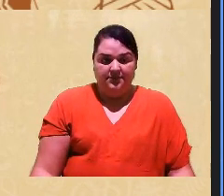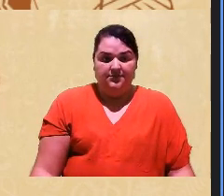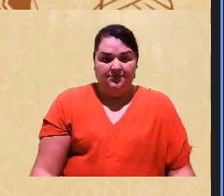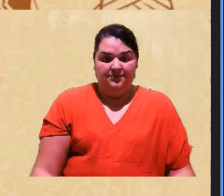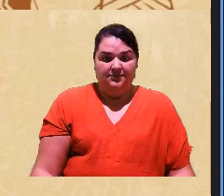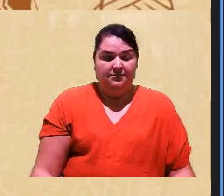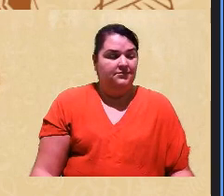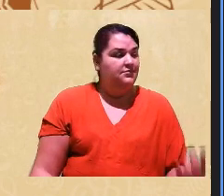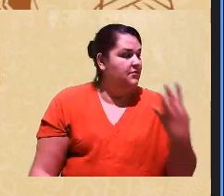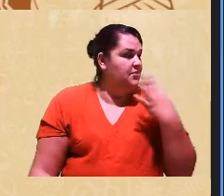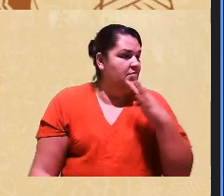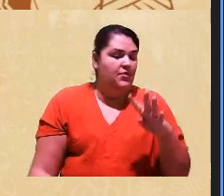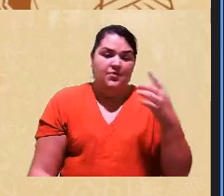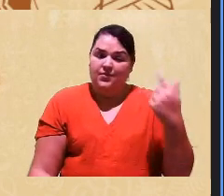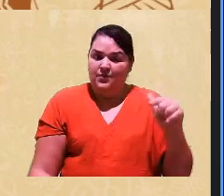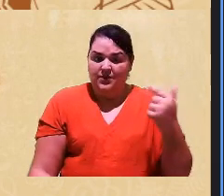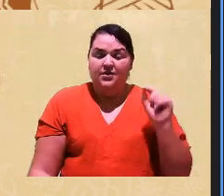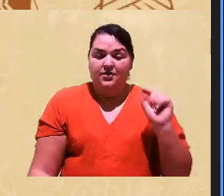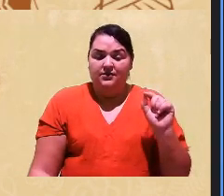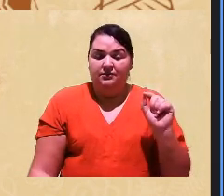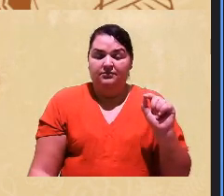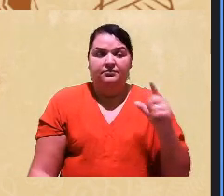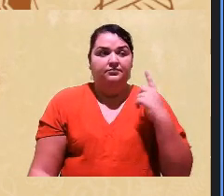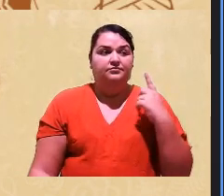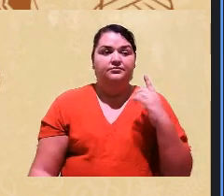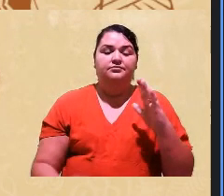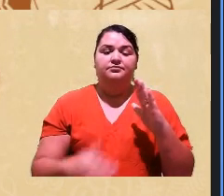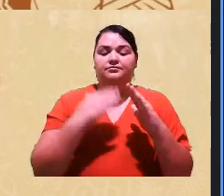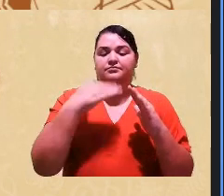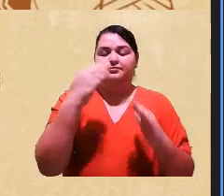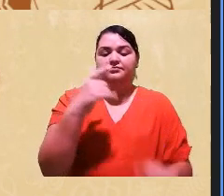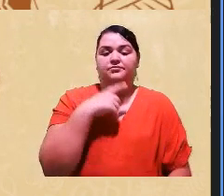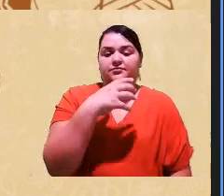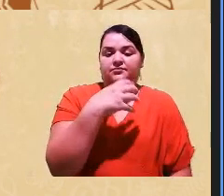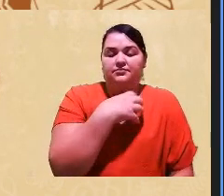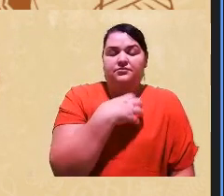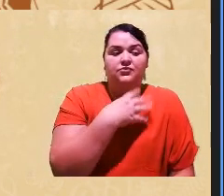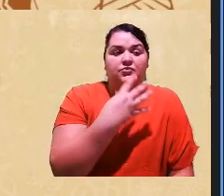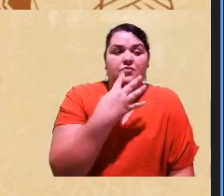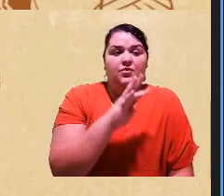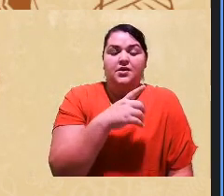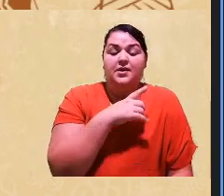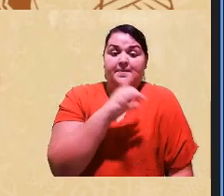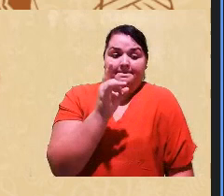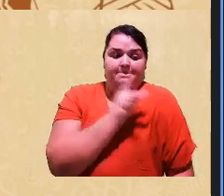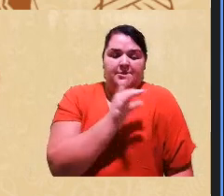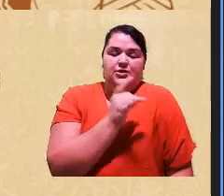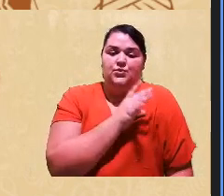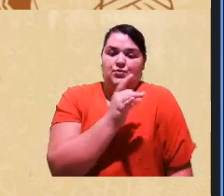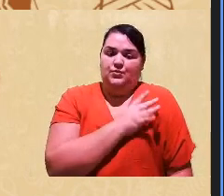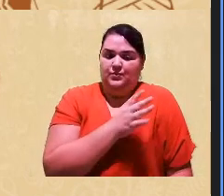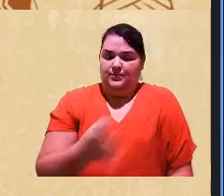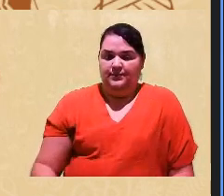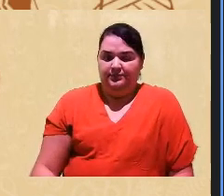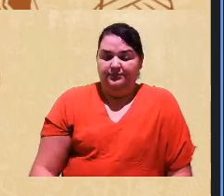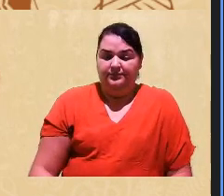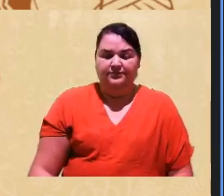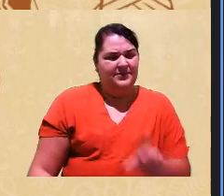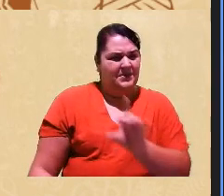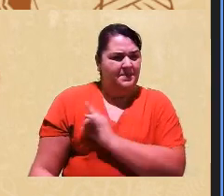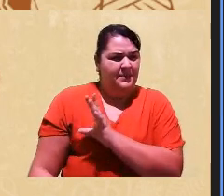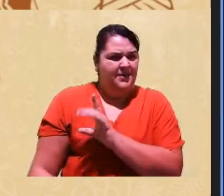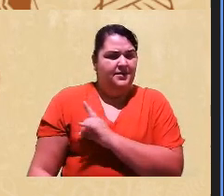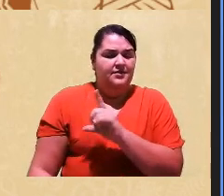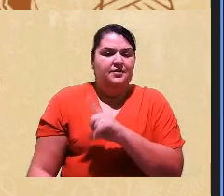reconhecimento como semelhante produz uma sensação do desconhecido e do medo e esse medo em um